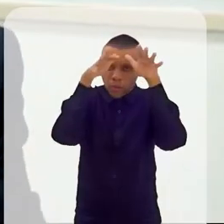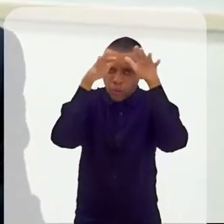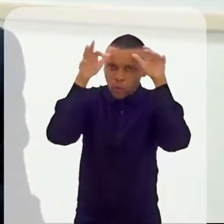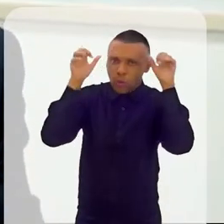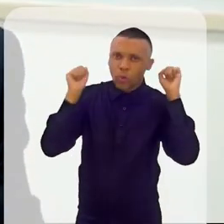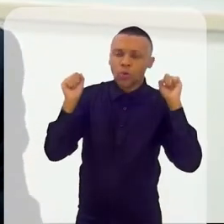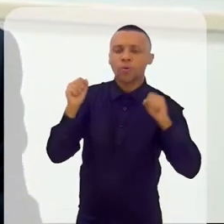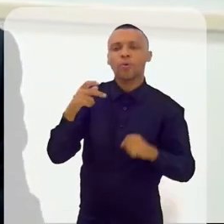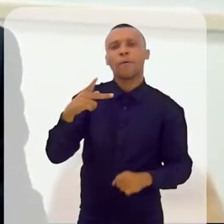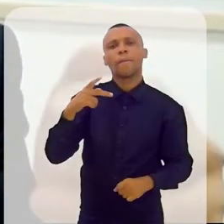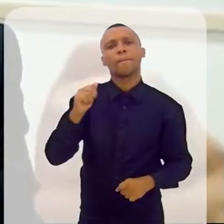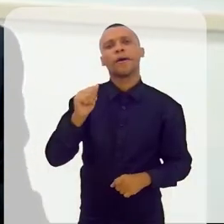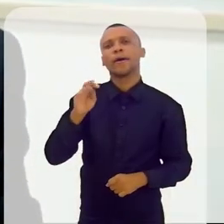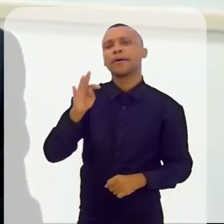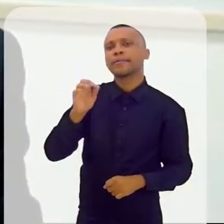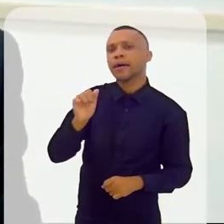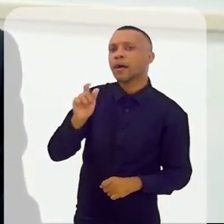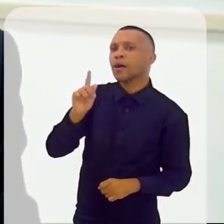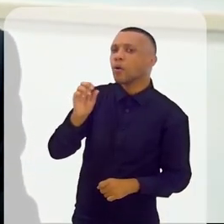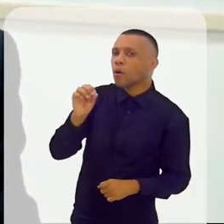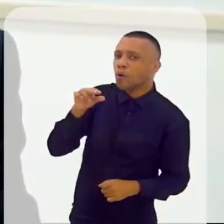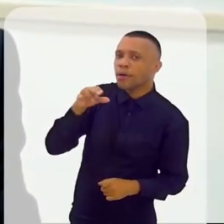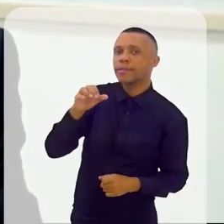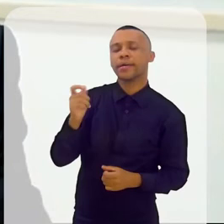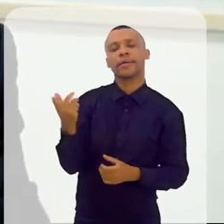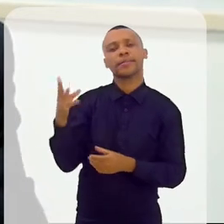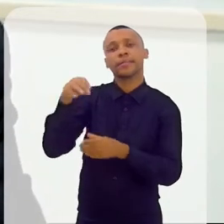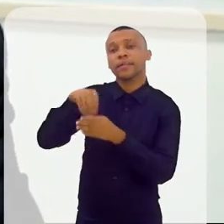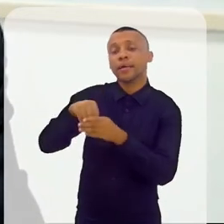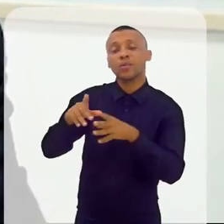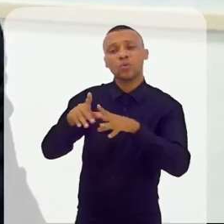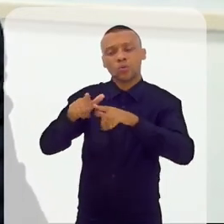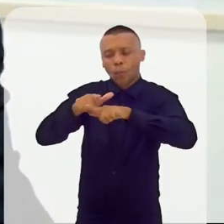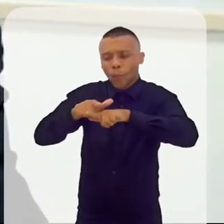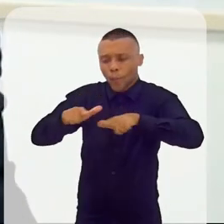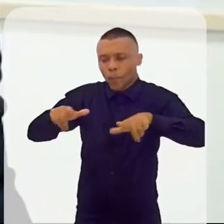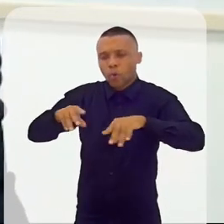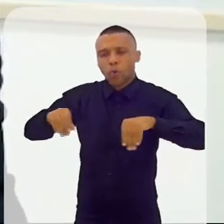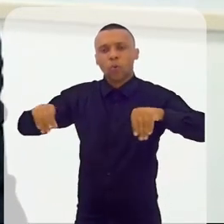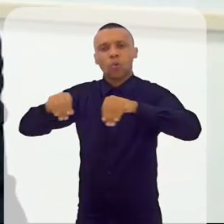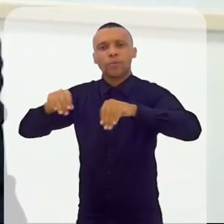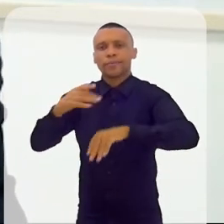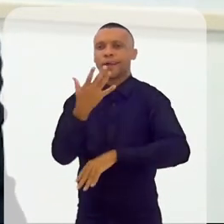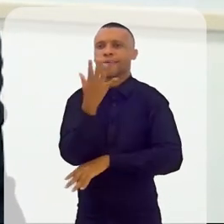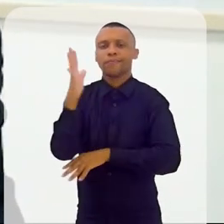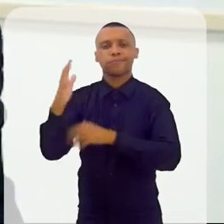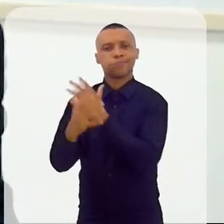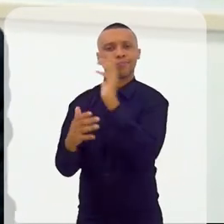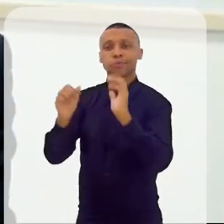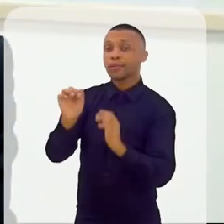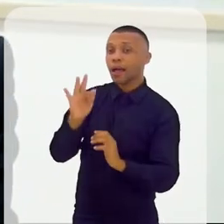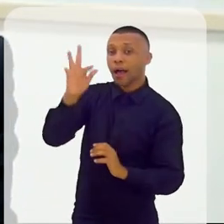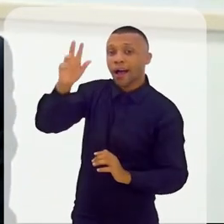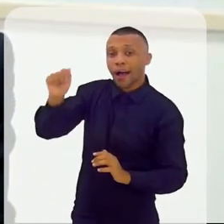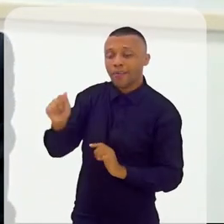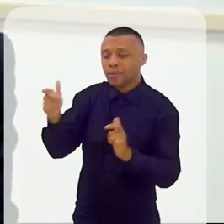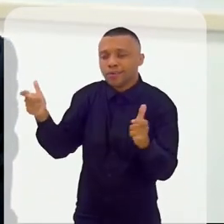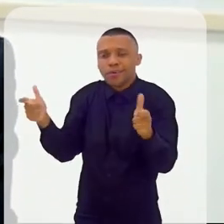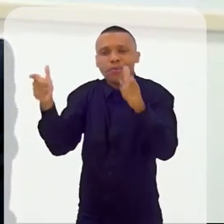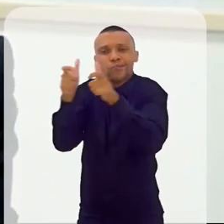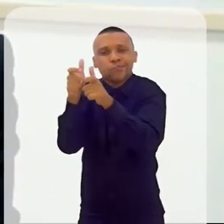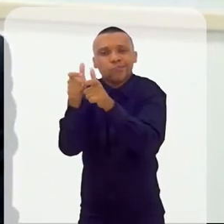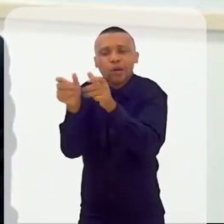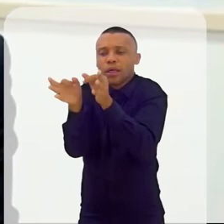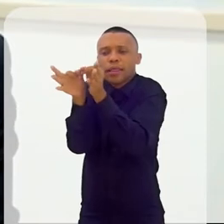Patagônia, elas estão lá no deserto de Saara, elas estão nas florestas tropicais da África, são as micro, são os